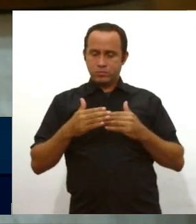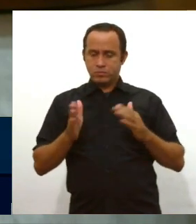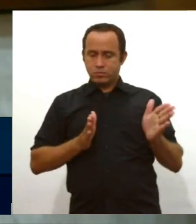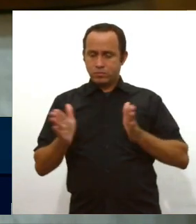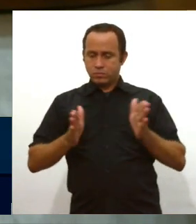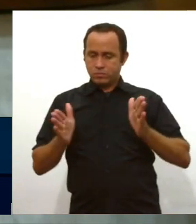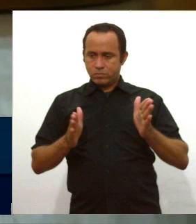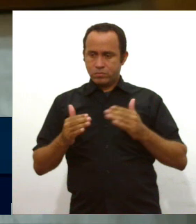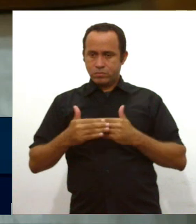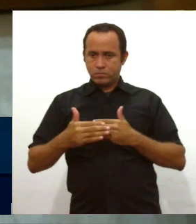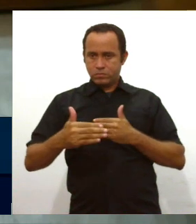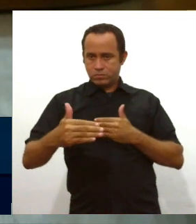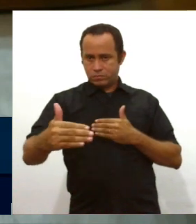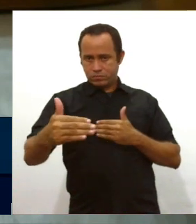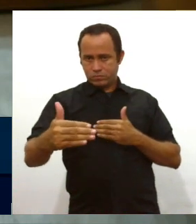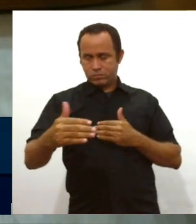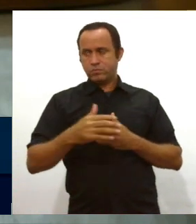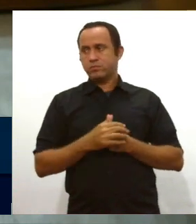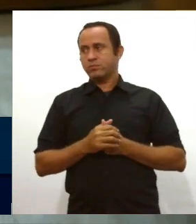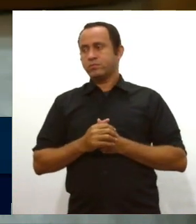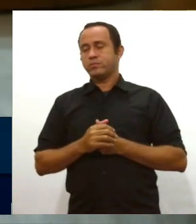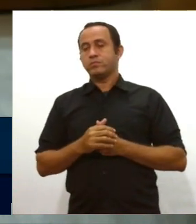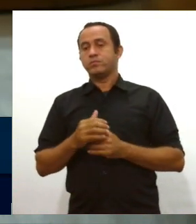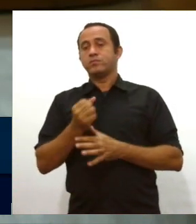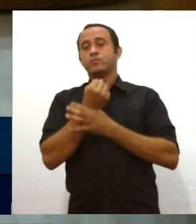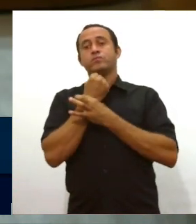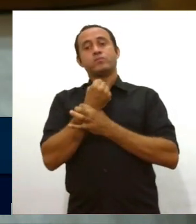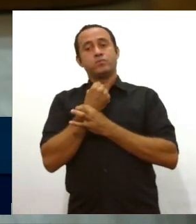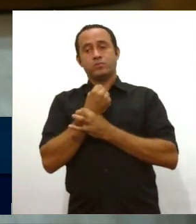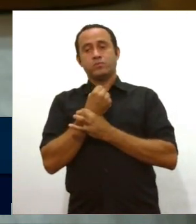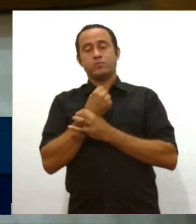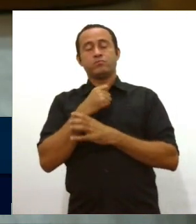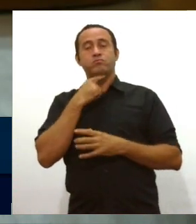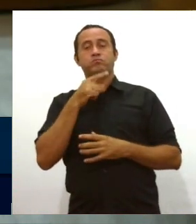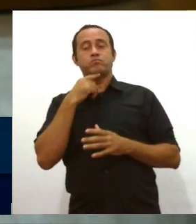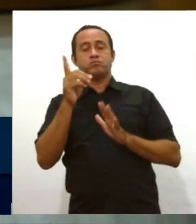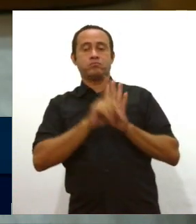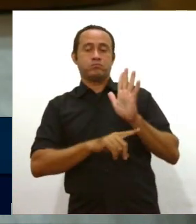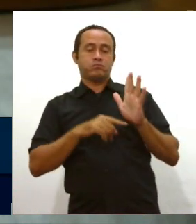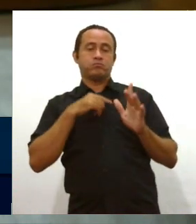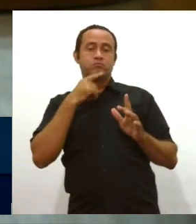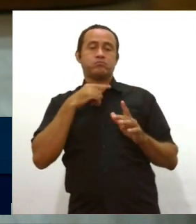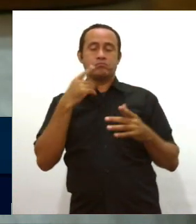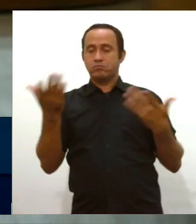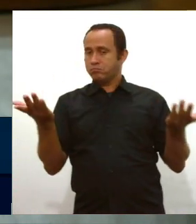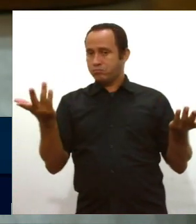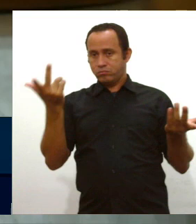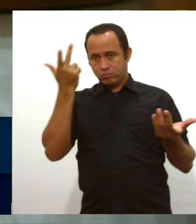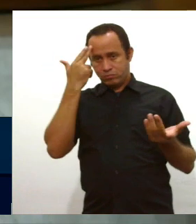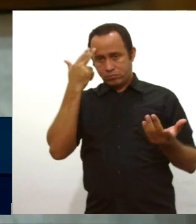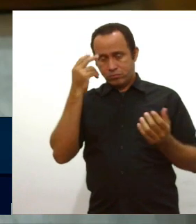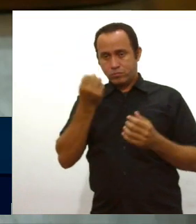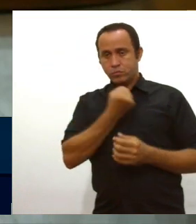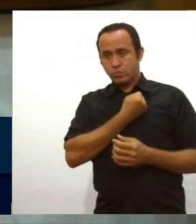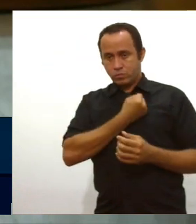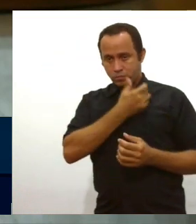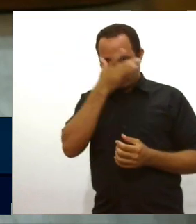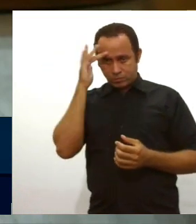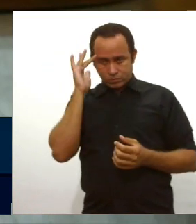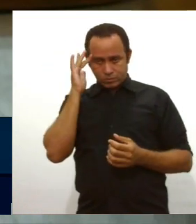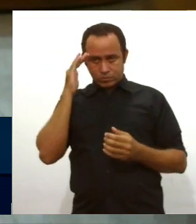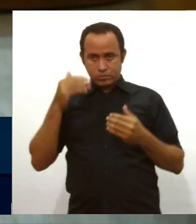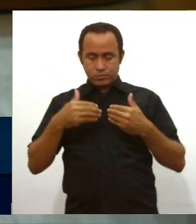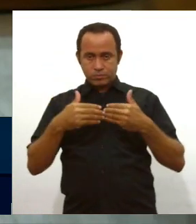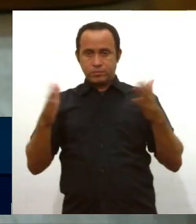não garante o direito de ninguém ser convocado, fora do número de vagas, mas lógico, abre